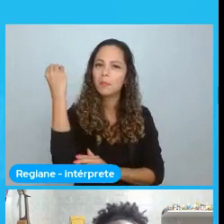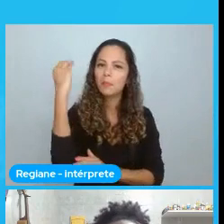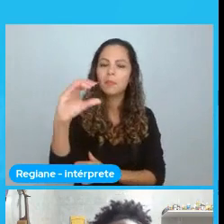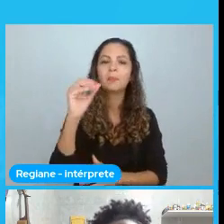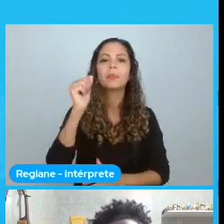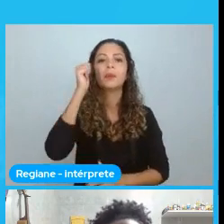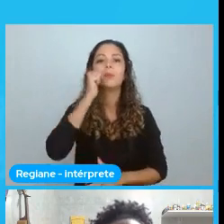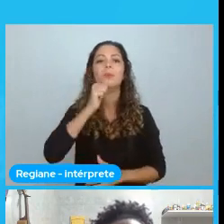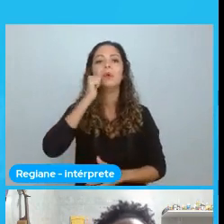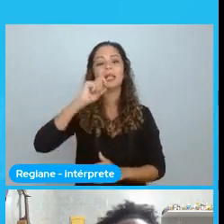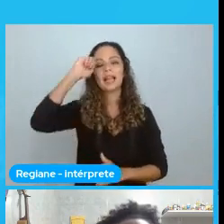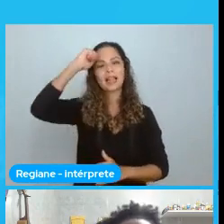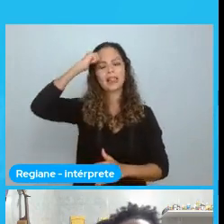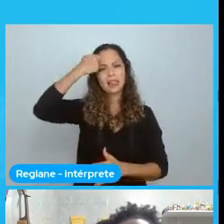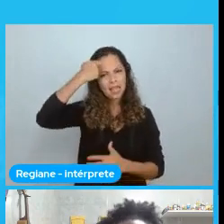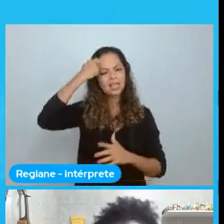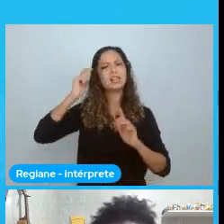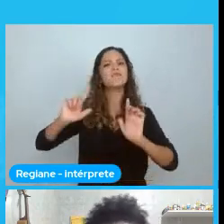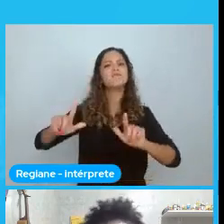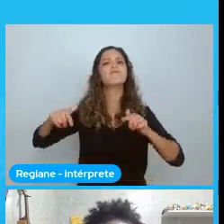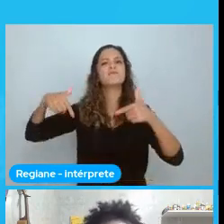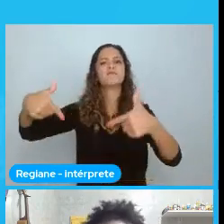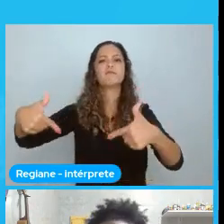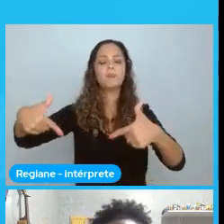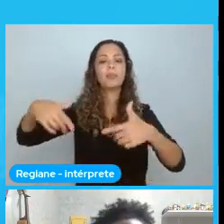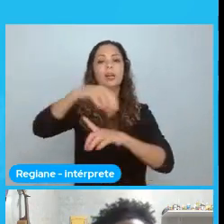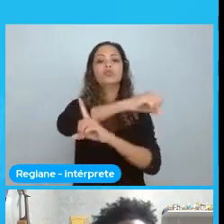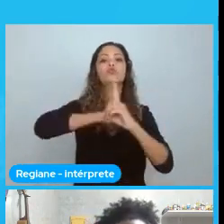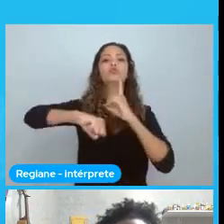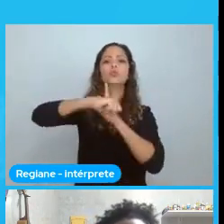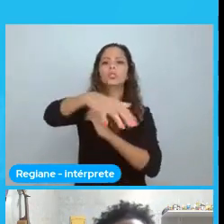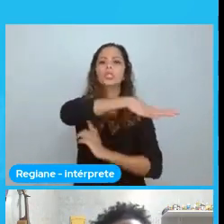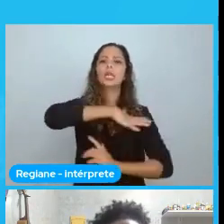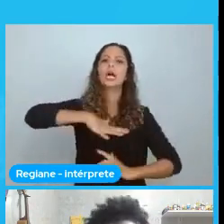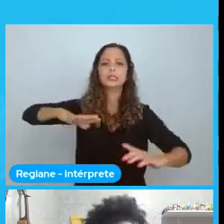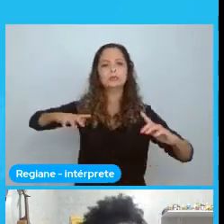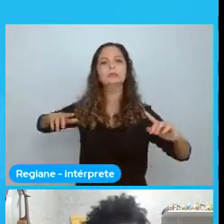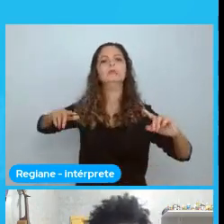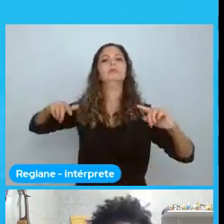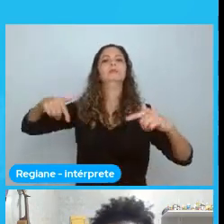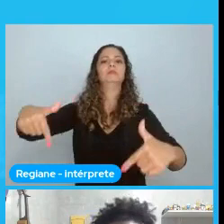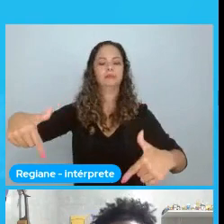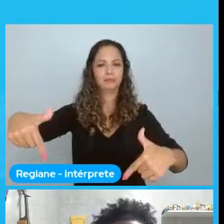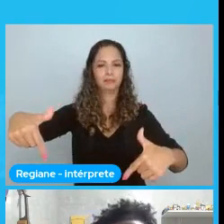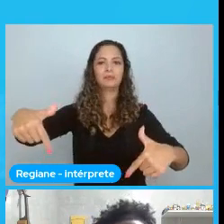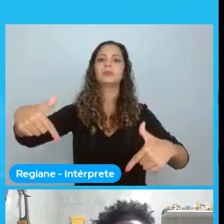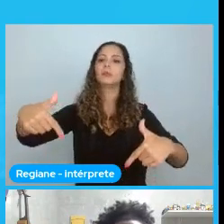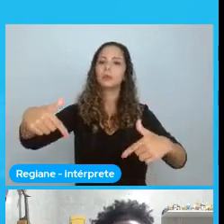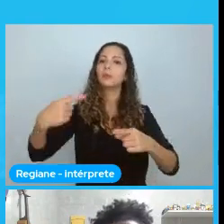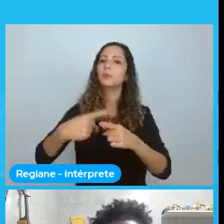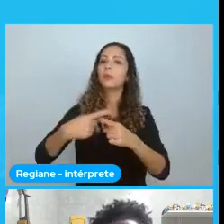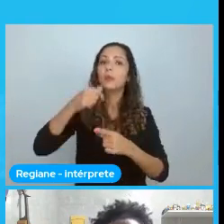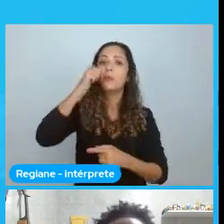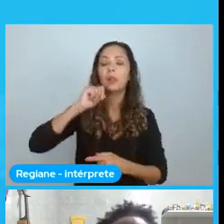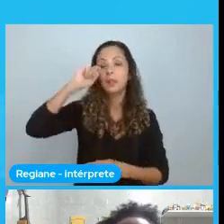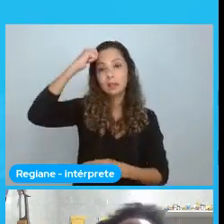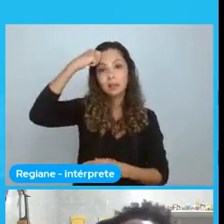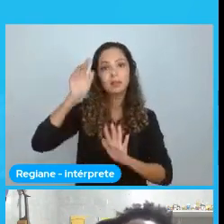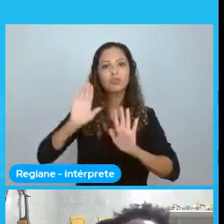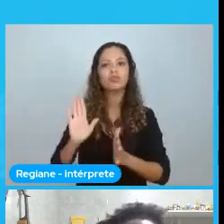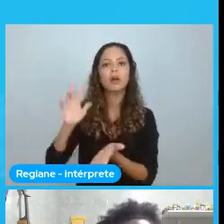Toda a sociedade se move. Porque a mulher negra. Ela estava lá. Moldando toda a sociedade. Estava nos pilares da sociedade. tempo todo.